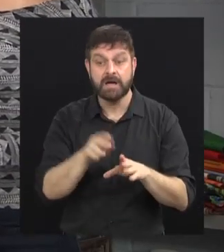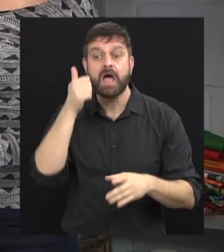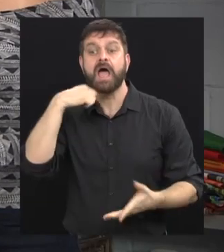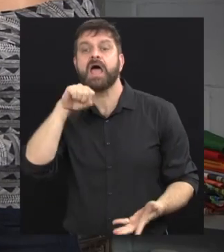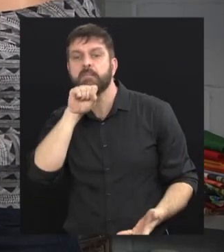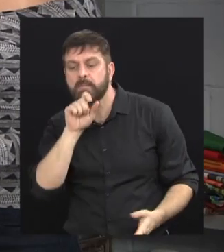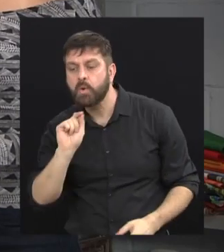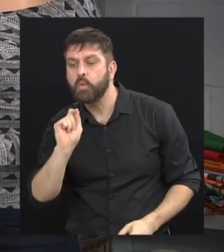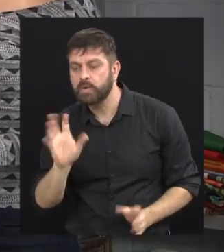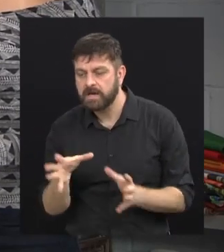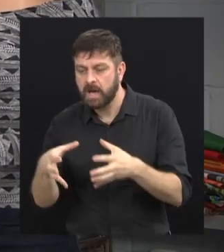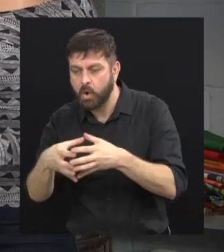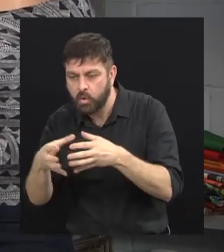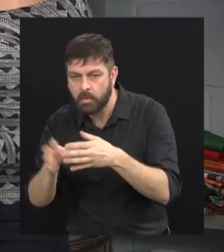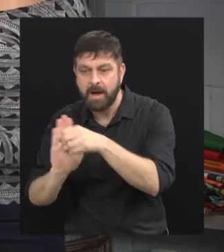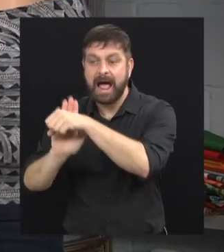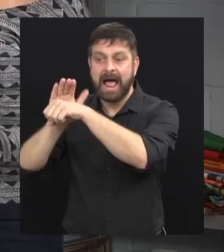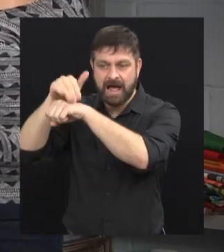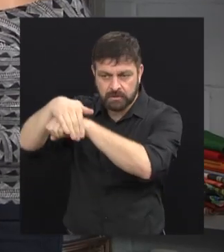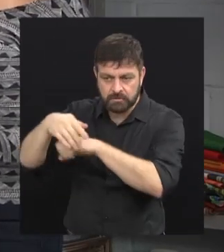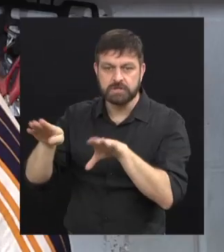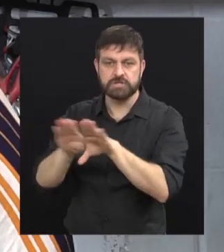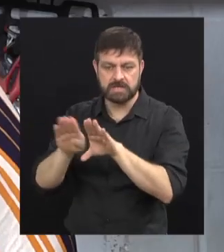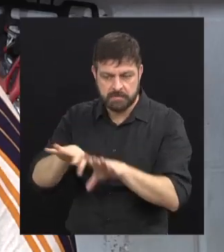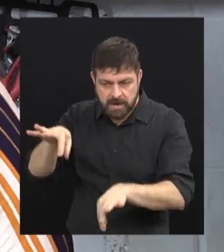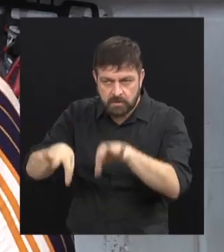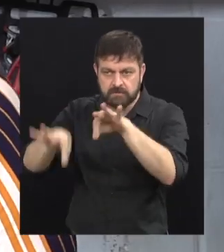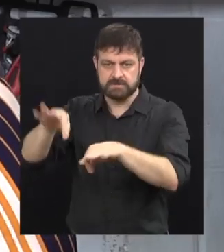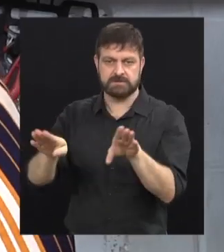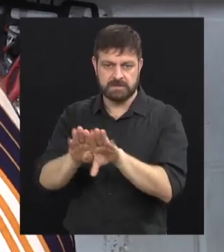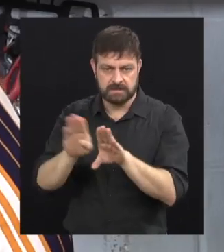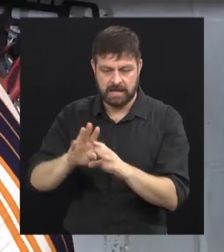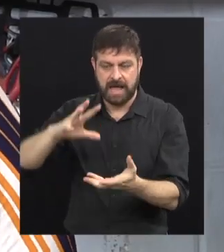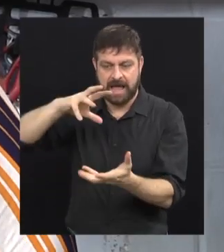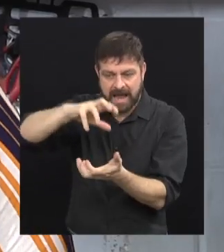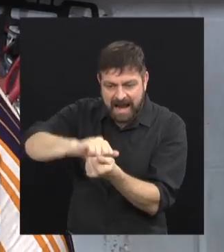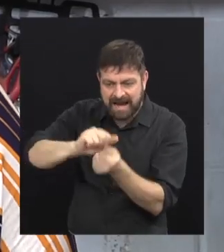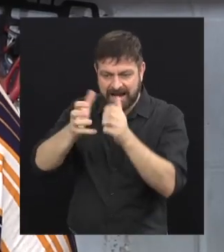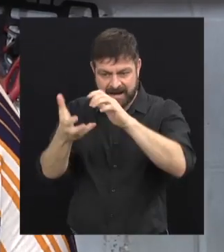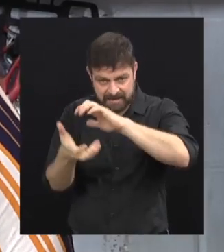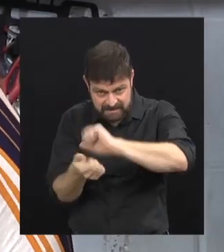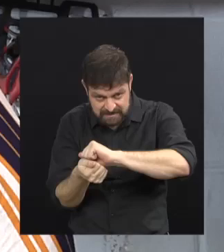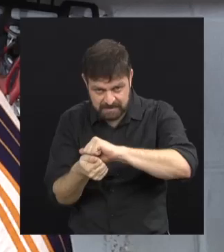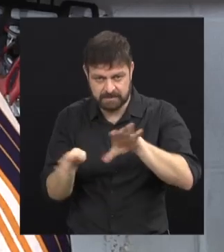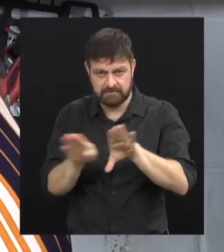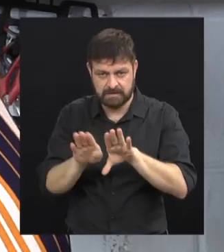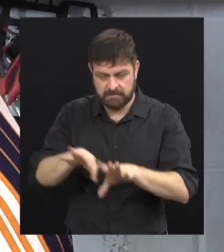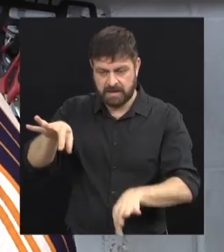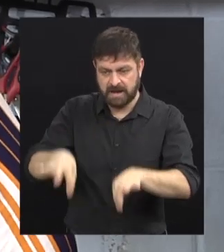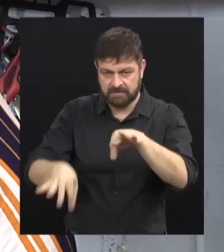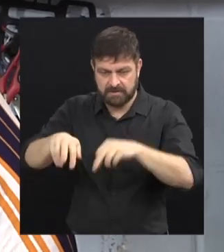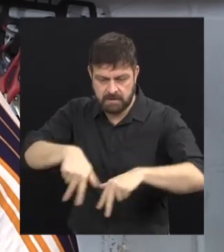E para as mães, né? Que nós temos trabalho à noite também. Nós temos artesanato. Temos a oficina de zumba,